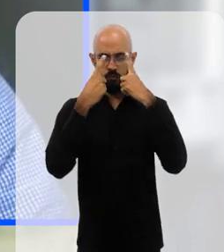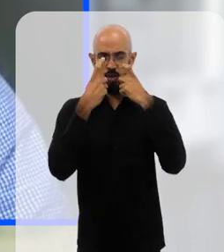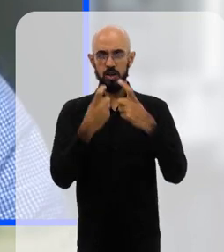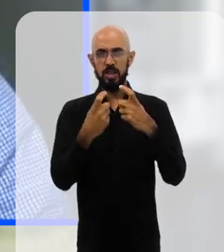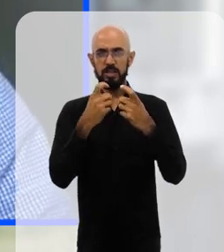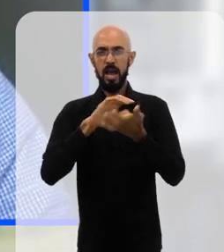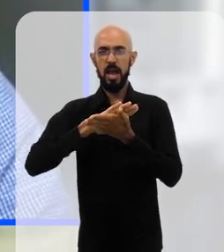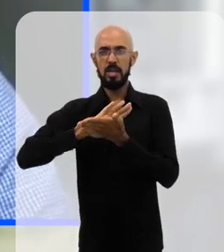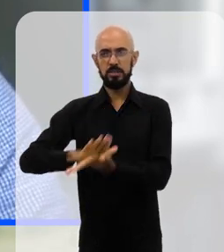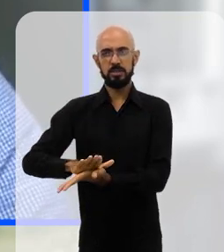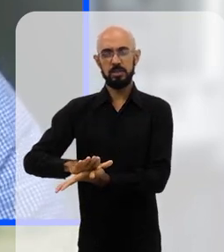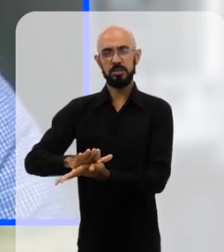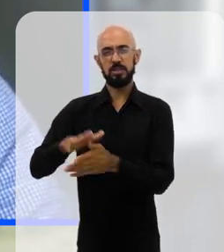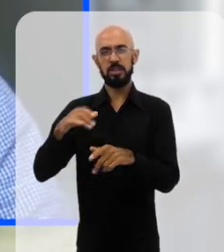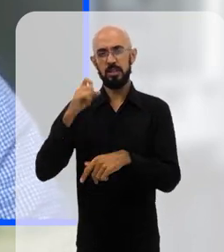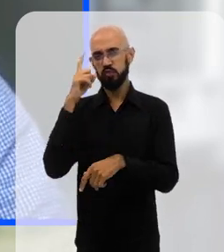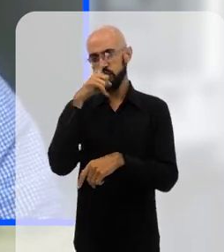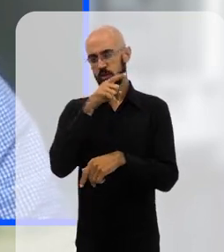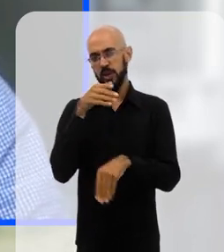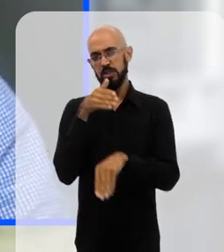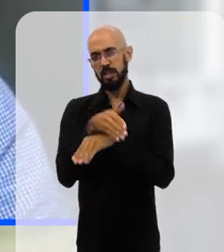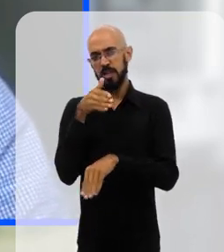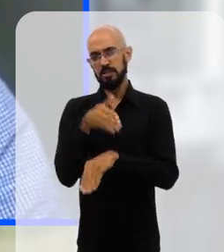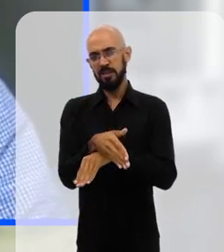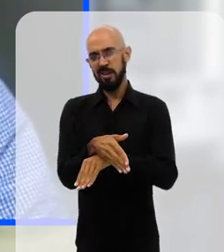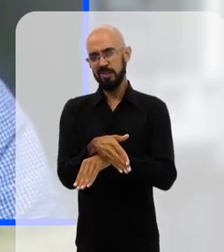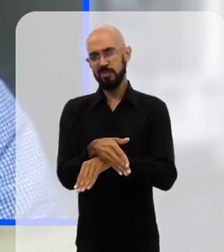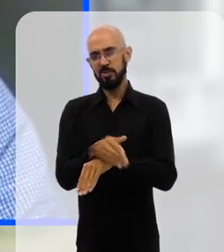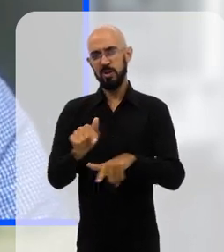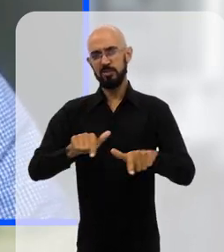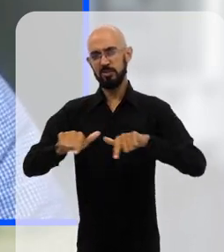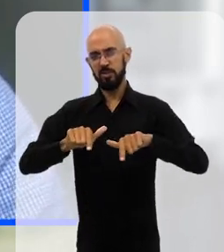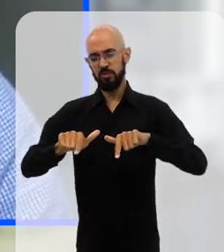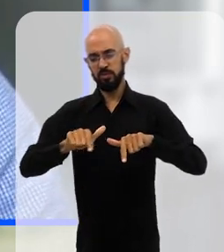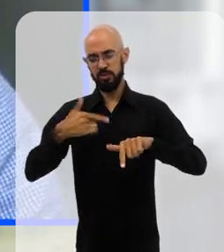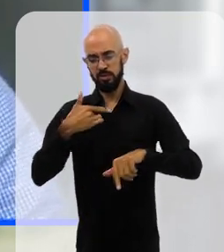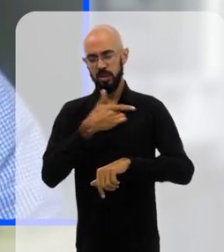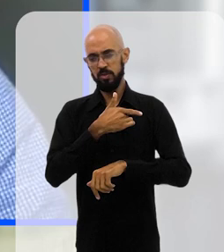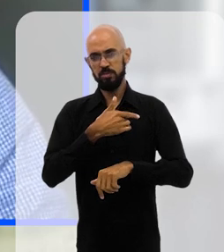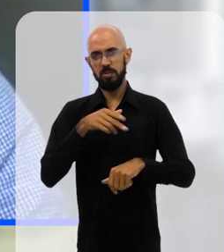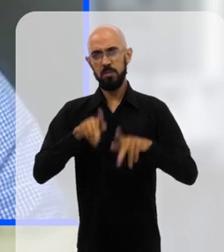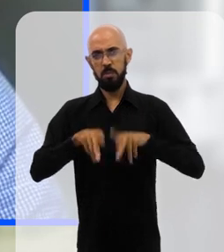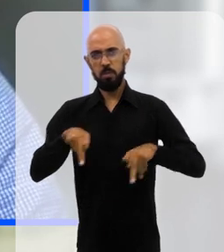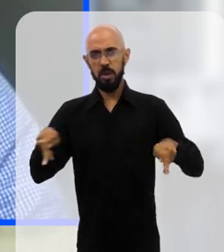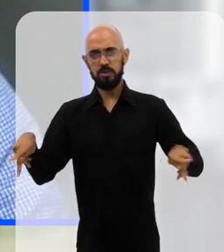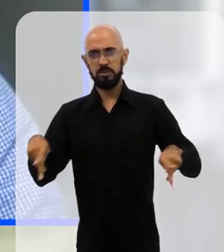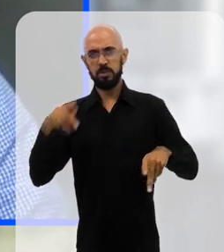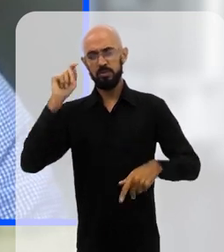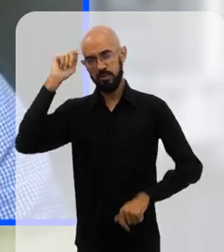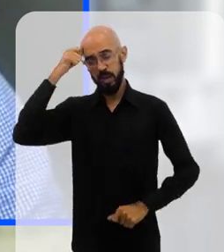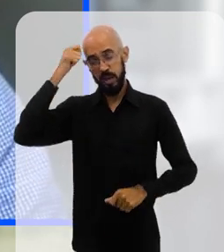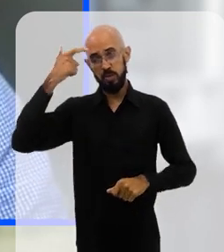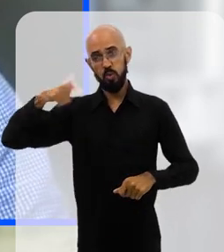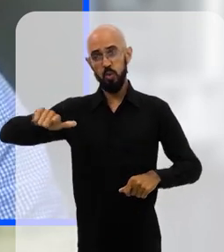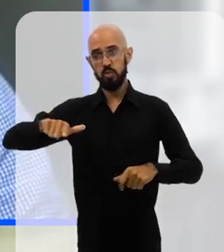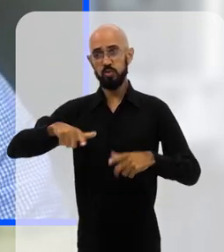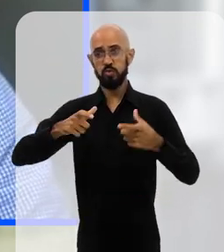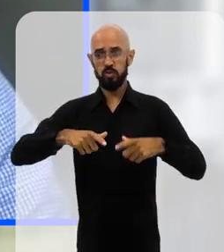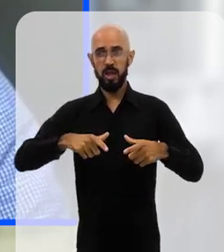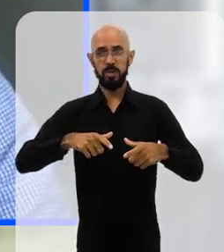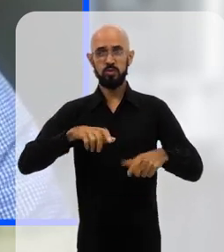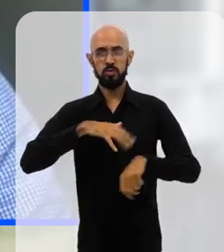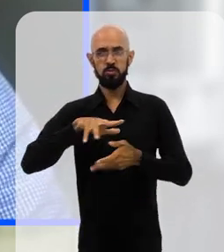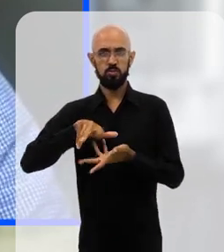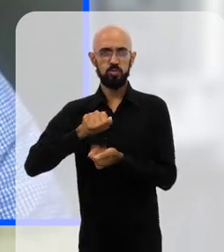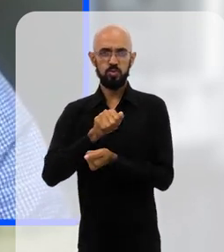violência também racista, né, a dificuldade de acesso a serviços de saúde pela população negra em muitas partes do mundo,